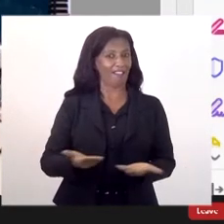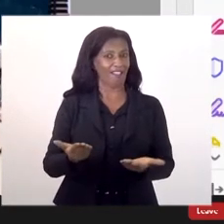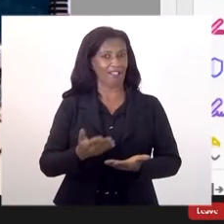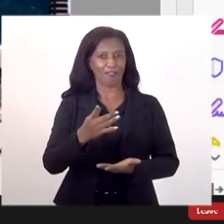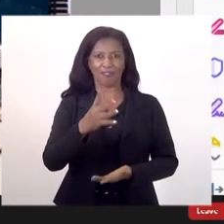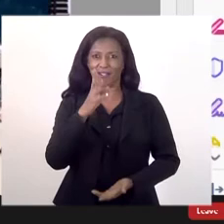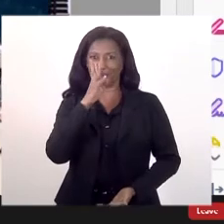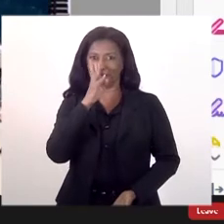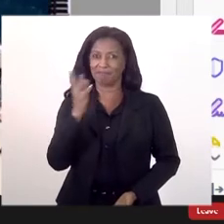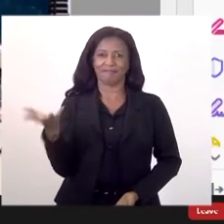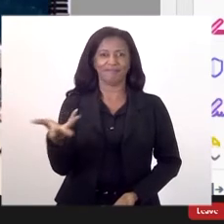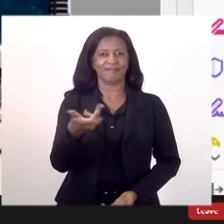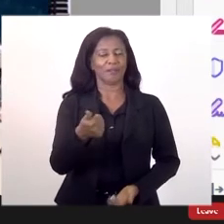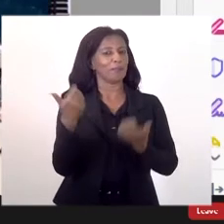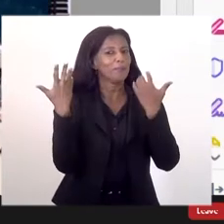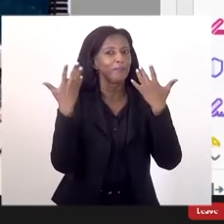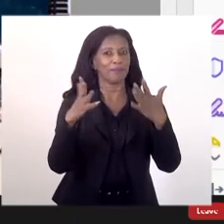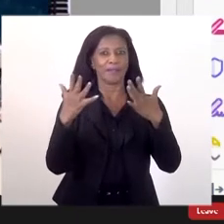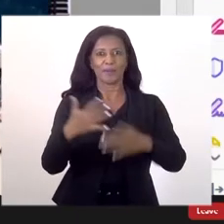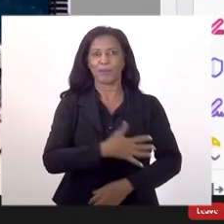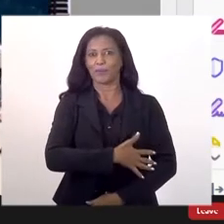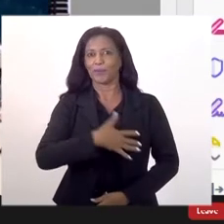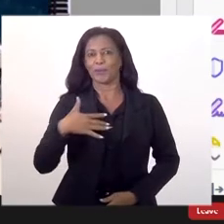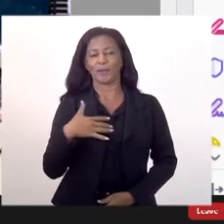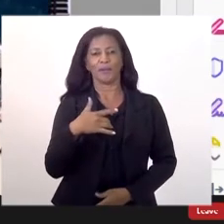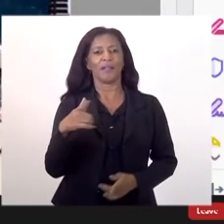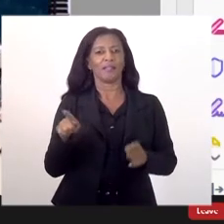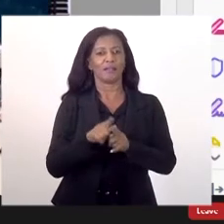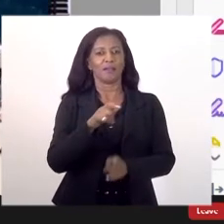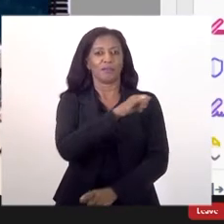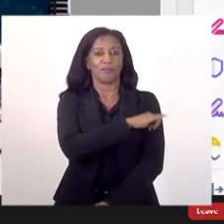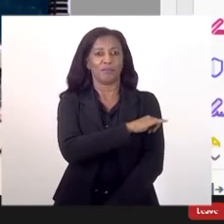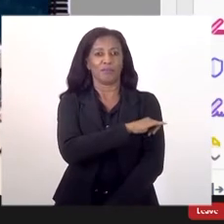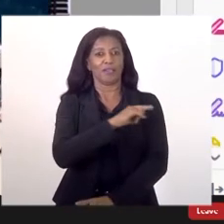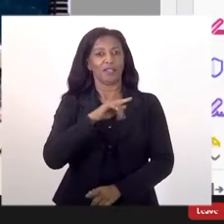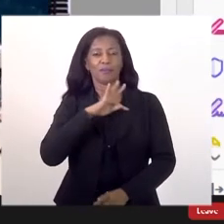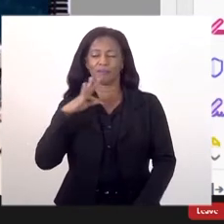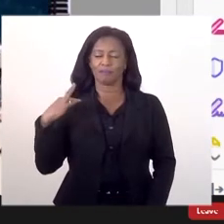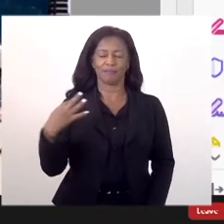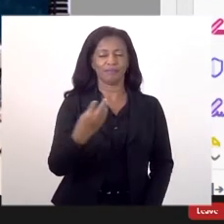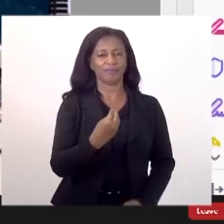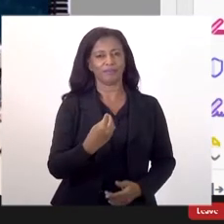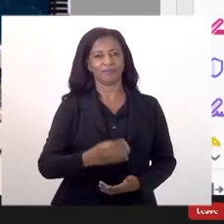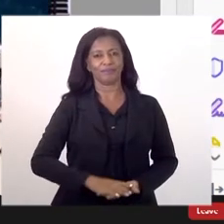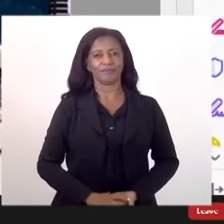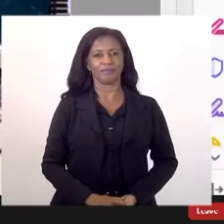incrível. Parabéns mesmo, é um grande orgulho para Rio de Janeiro e para todo mundo aqui, tenho certeza.